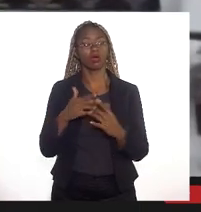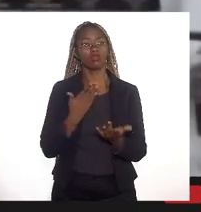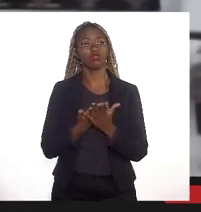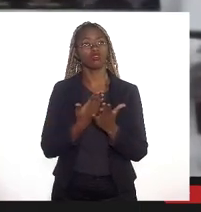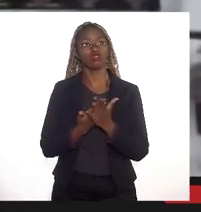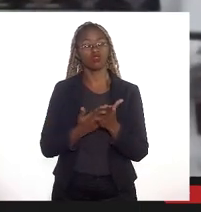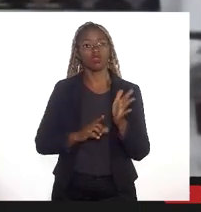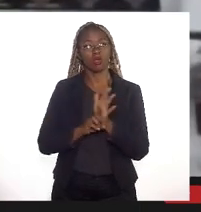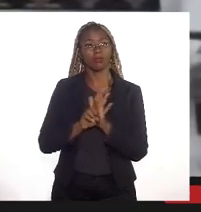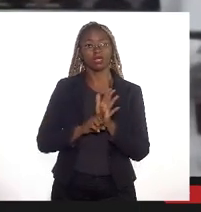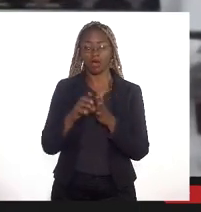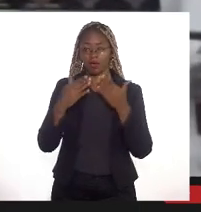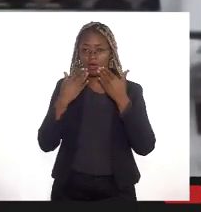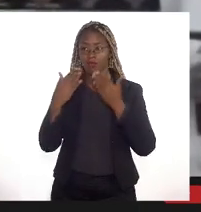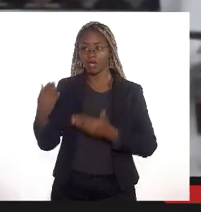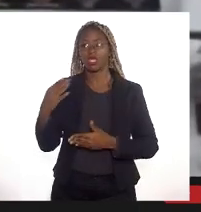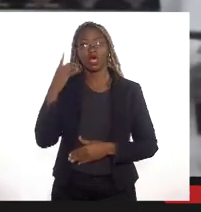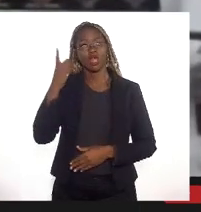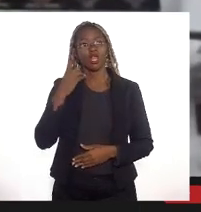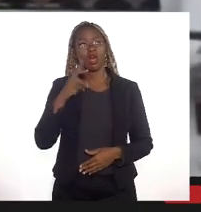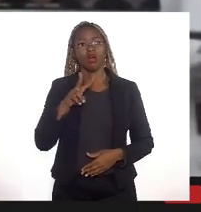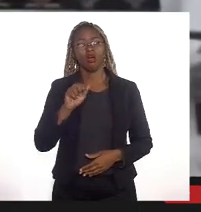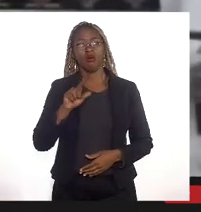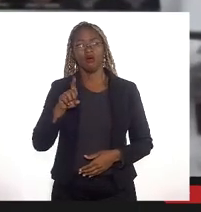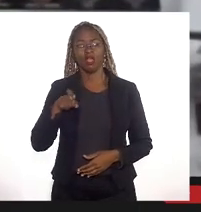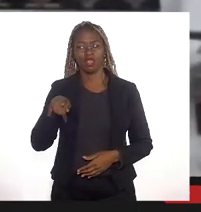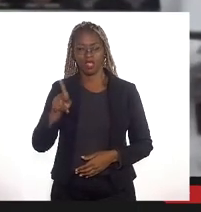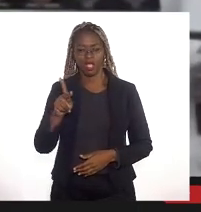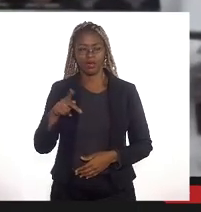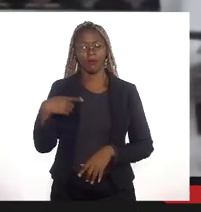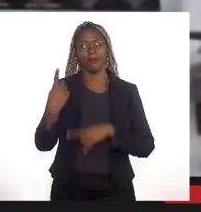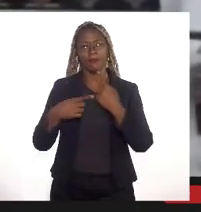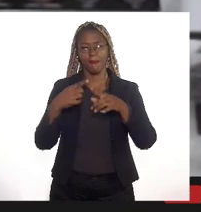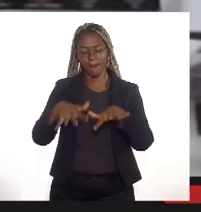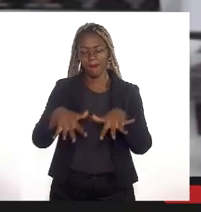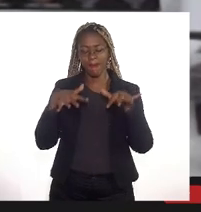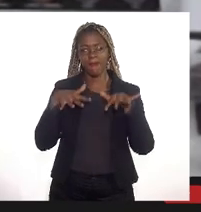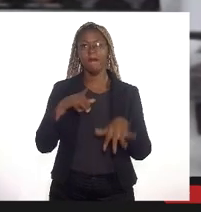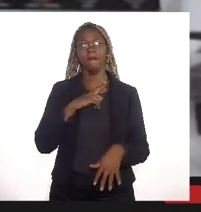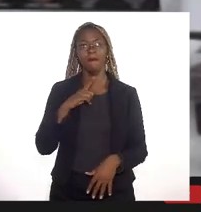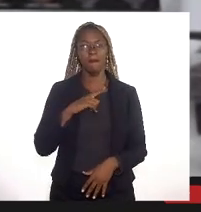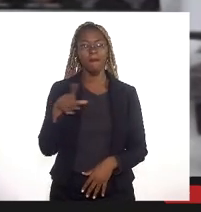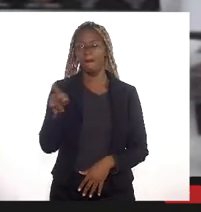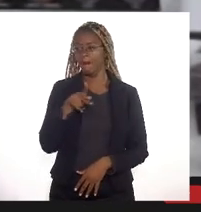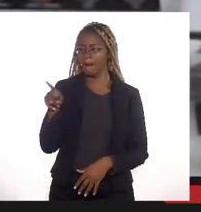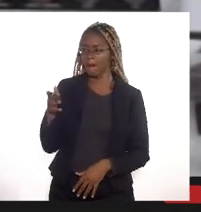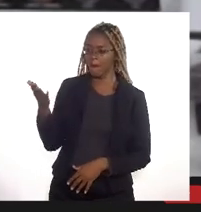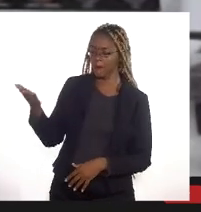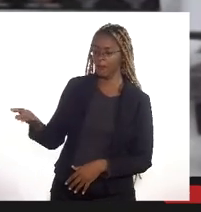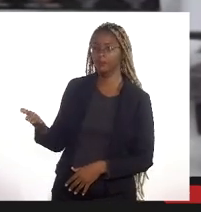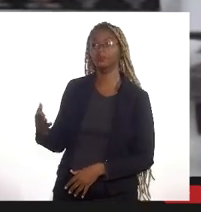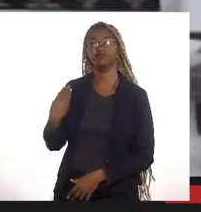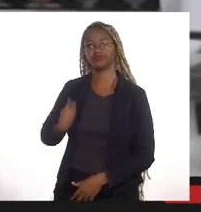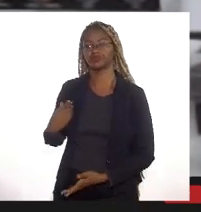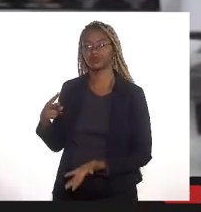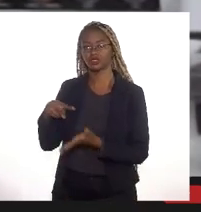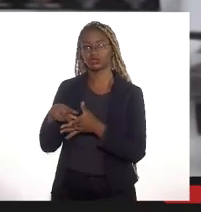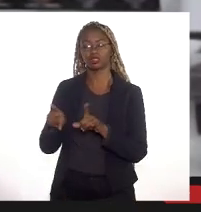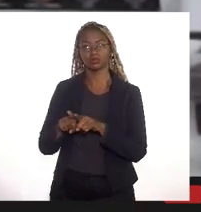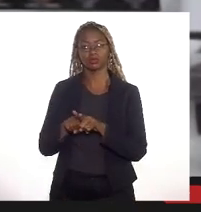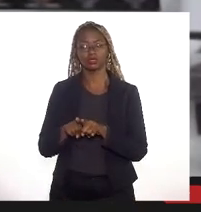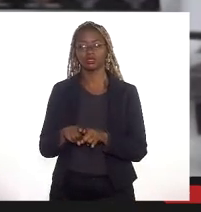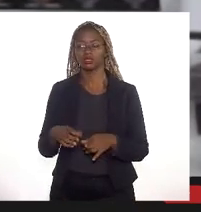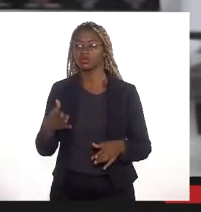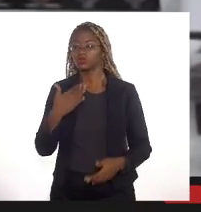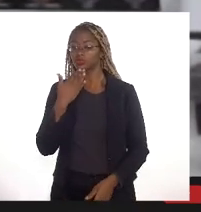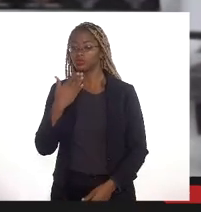apresentar deputado Valdeck na próxima audiência que nós tivermos o professor Canedo se fará presente eu vou pedir para